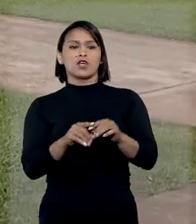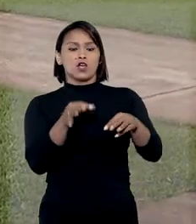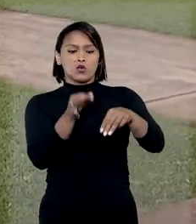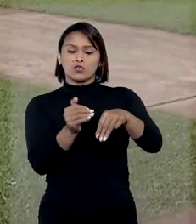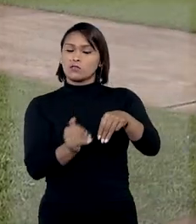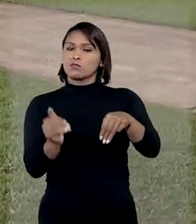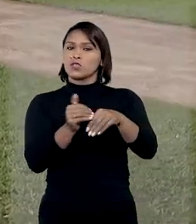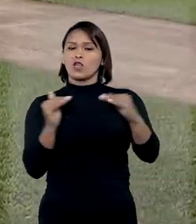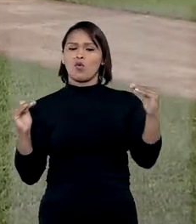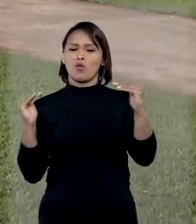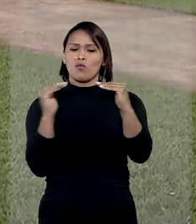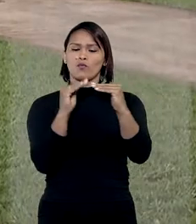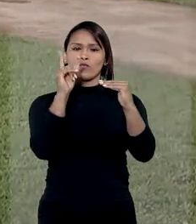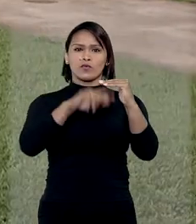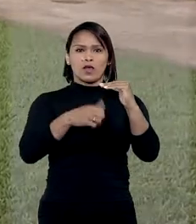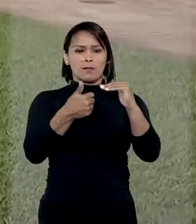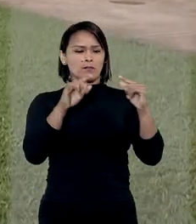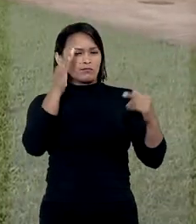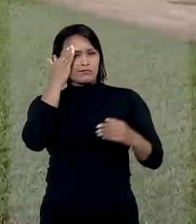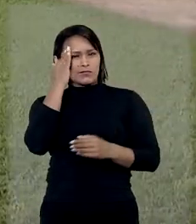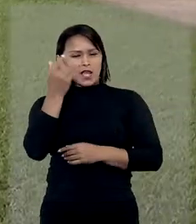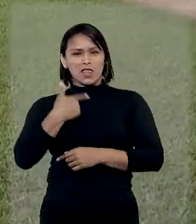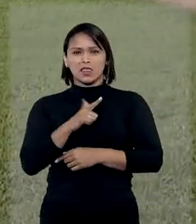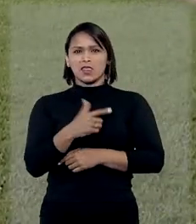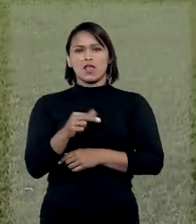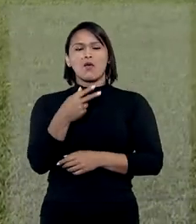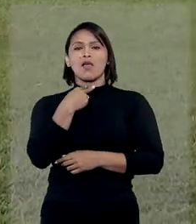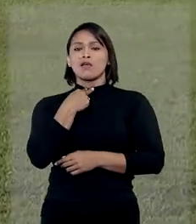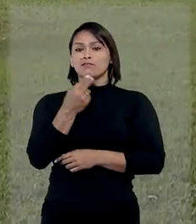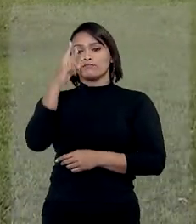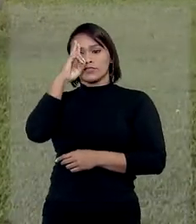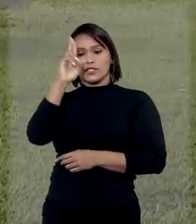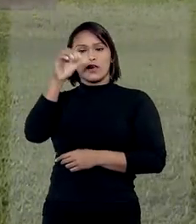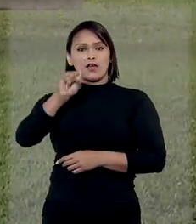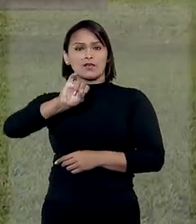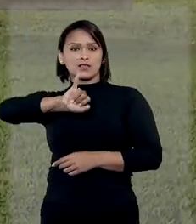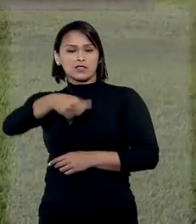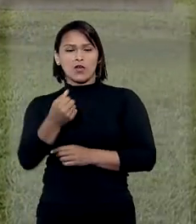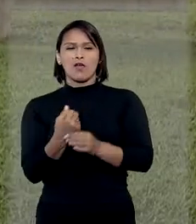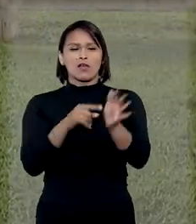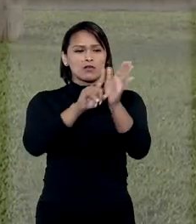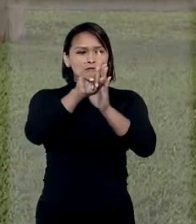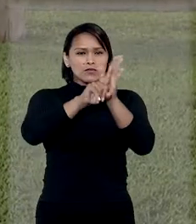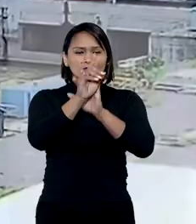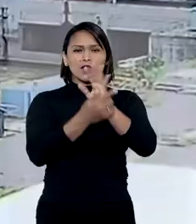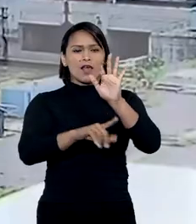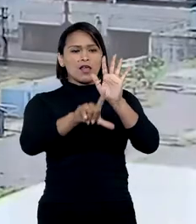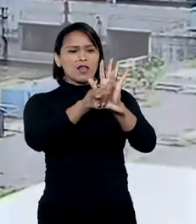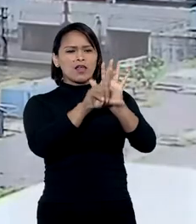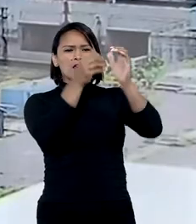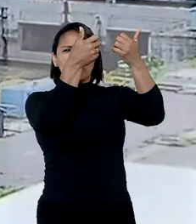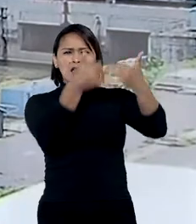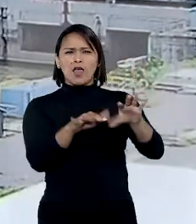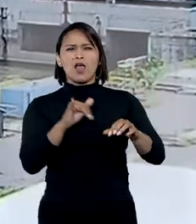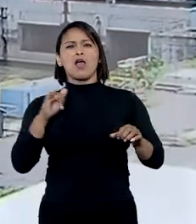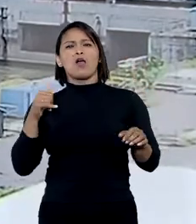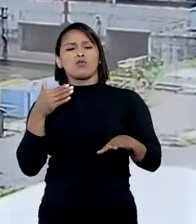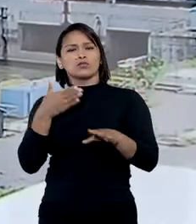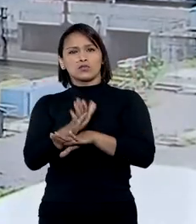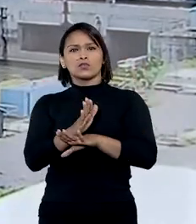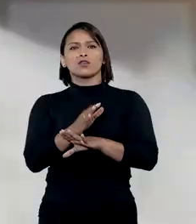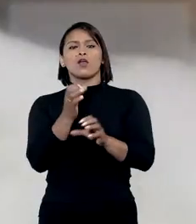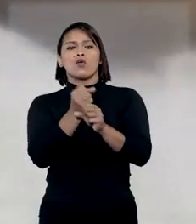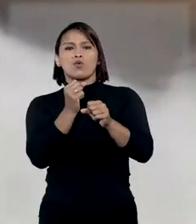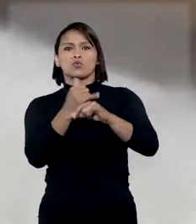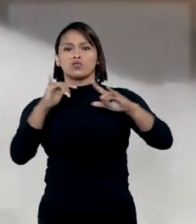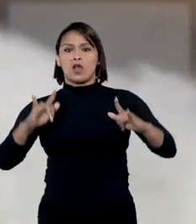unanimidade, os ministros da primeira turma entenderam que não cabe ao STJ analisar aspectos legais relativos à autorização de